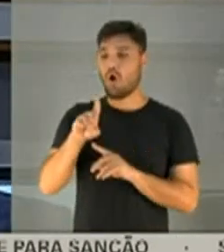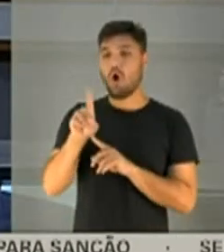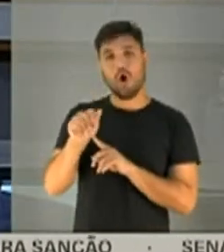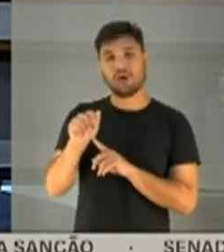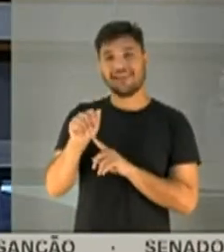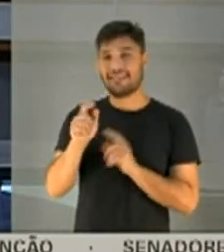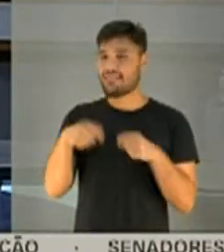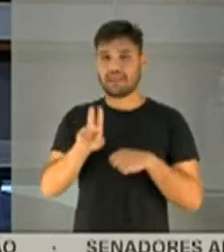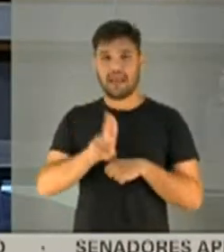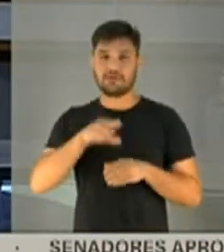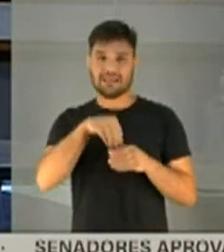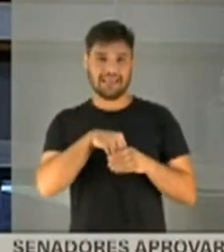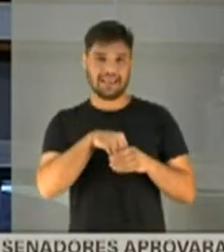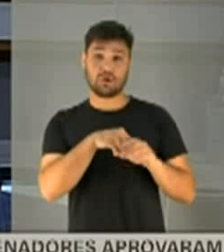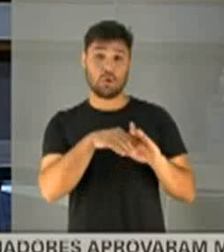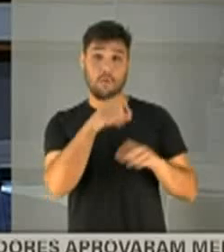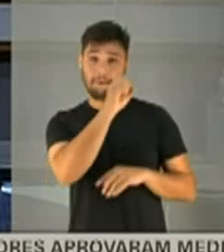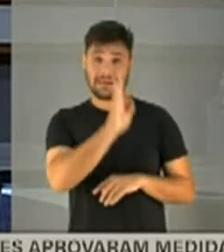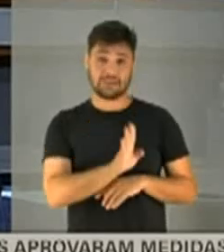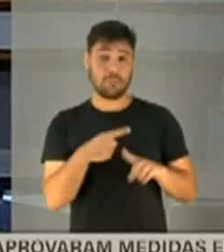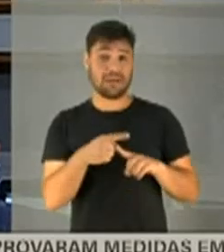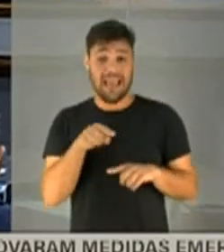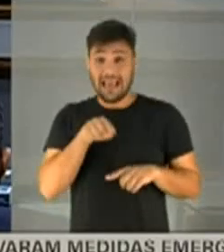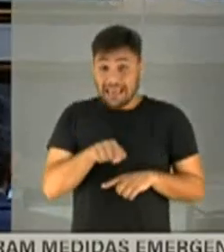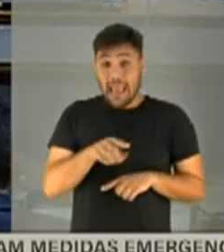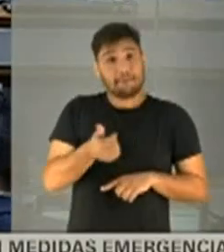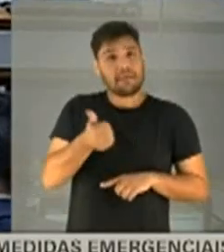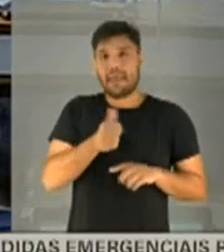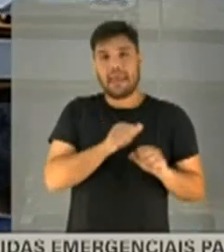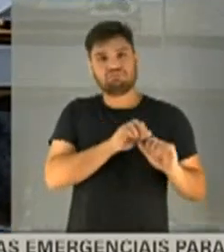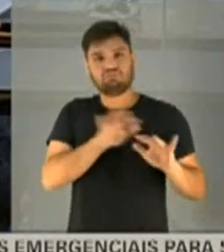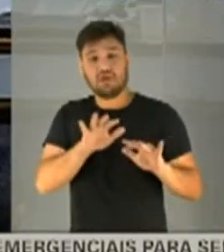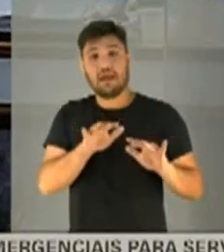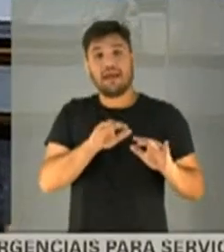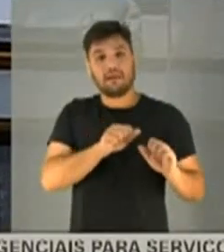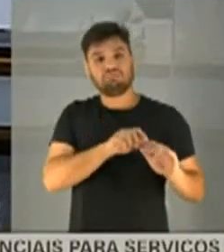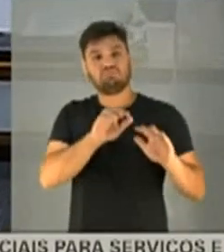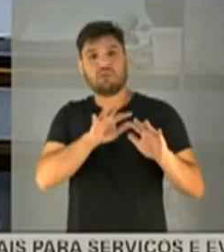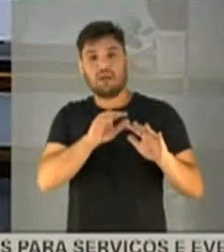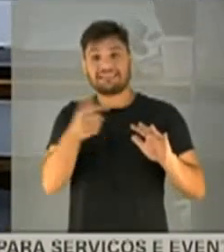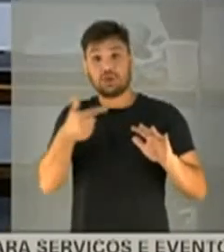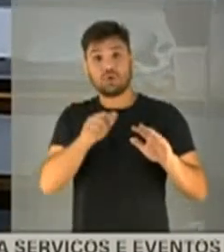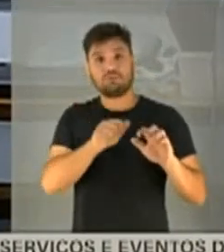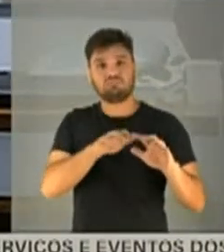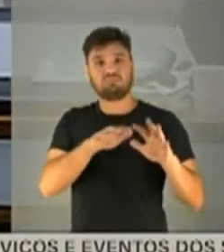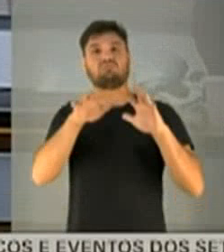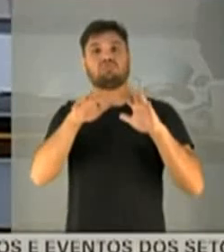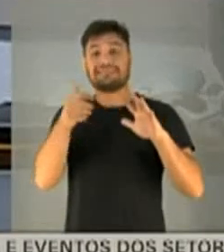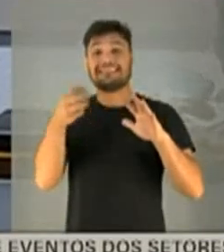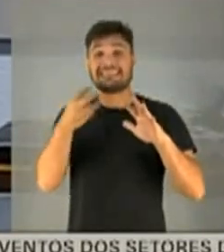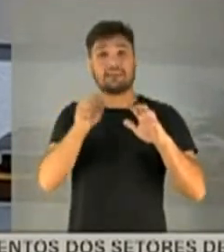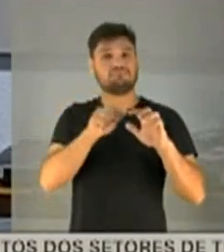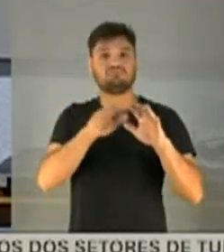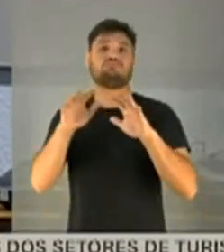pandemia no Brasil pelo fato de que nós nunca saímos da primeira. A segunda engoliu a primeira e a terceira está engolindo a segunda. Existem